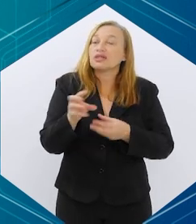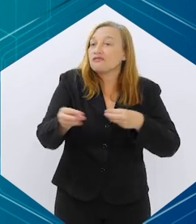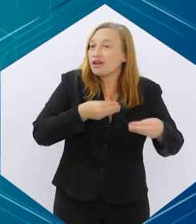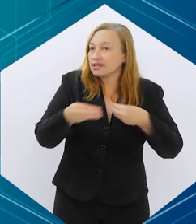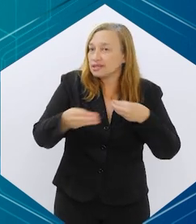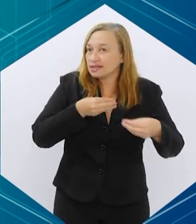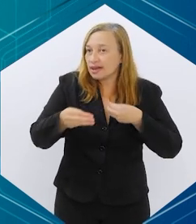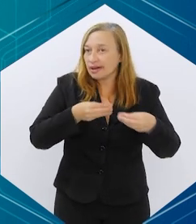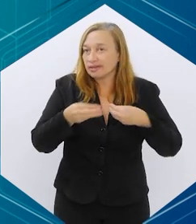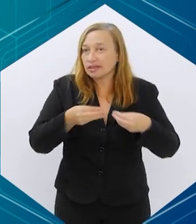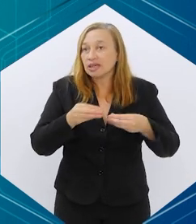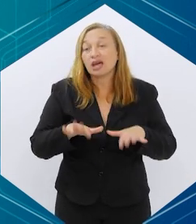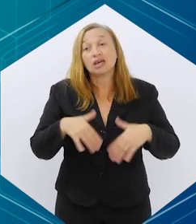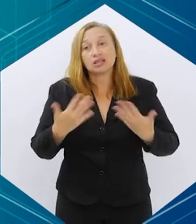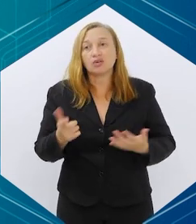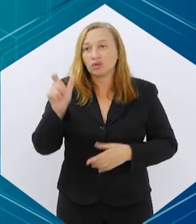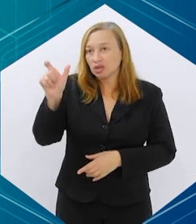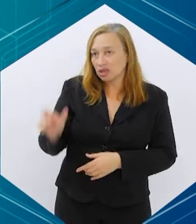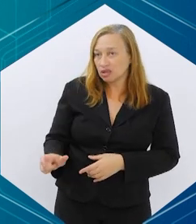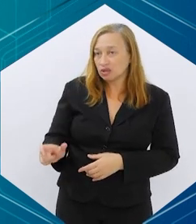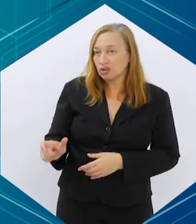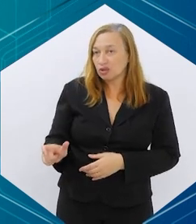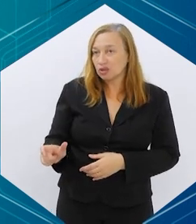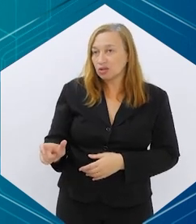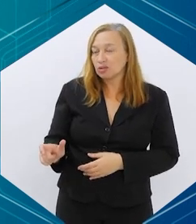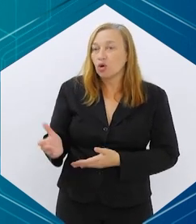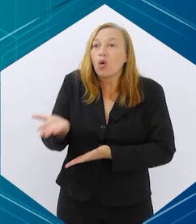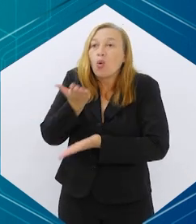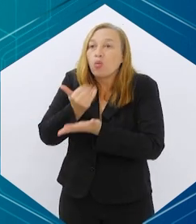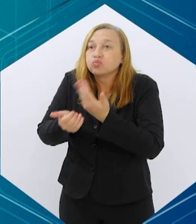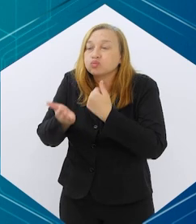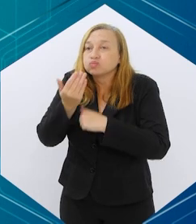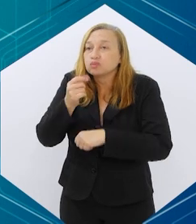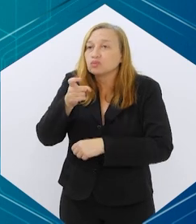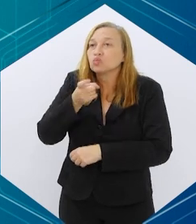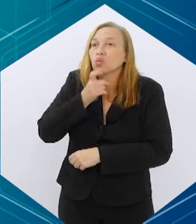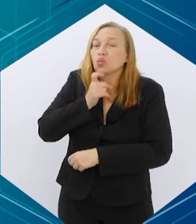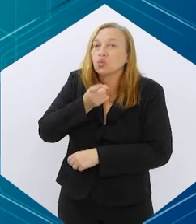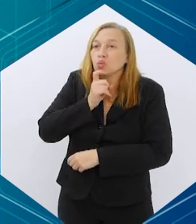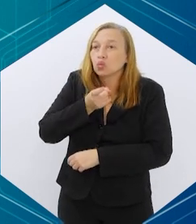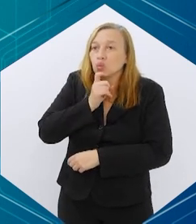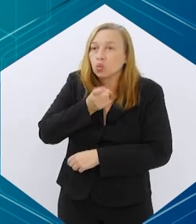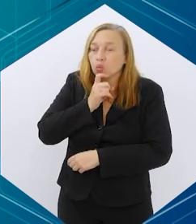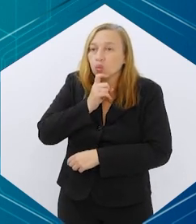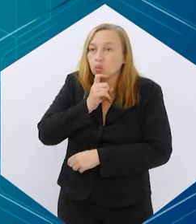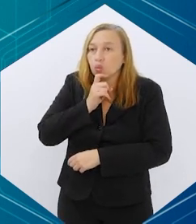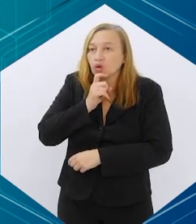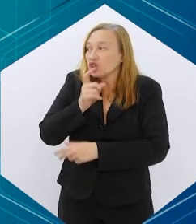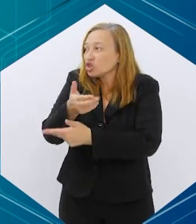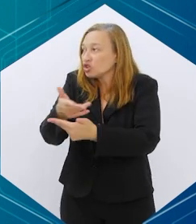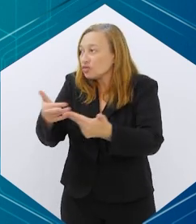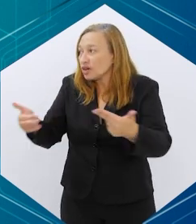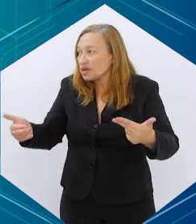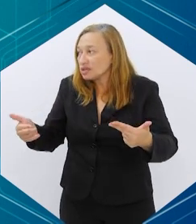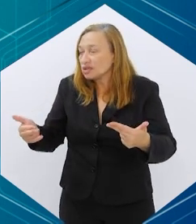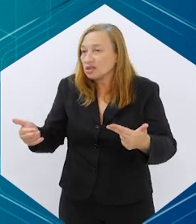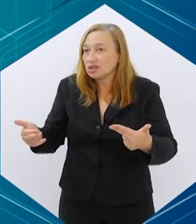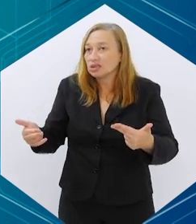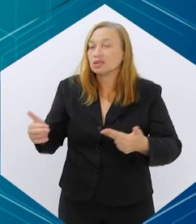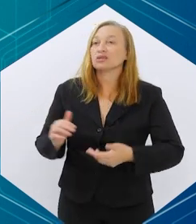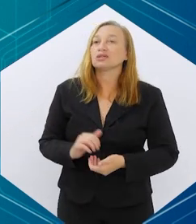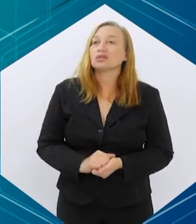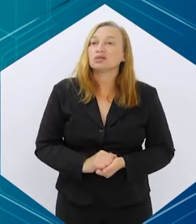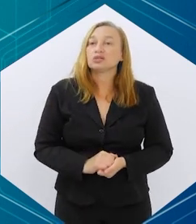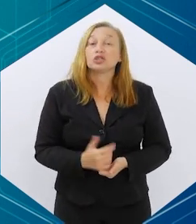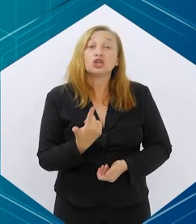praticidade e aí, assim, entre o paciente consumir um alimento congelado com uma boa variedade, uma boa quantidade